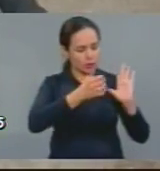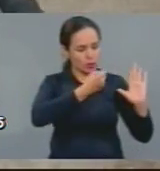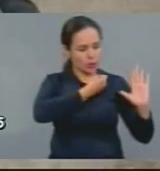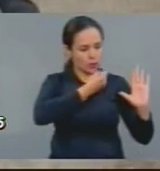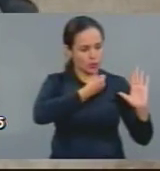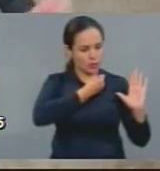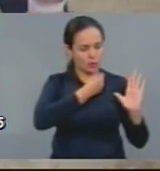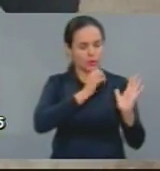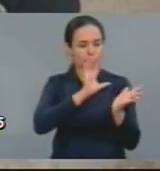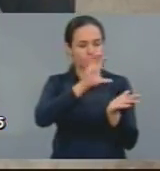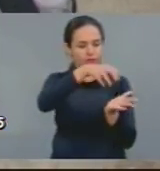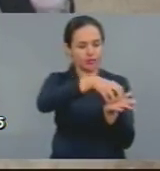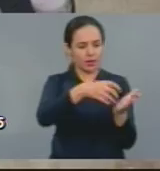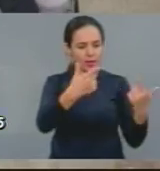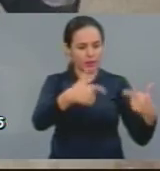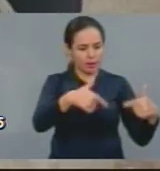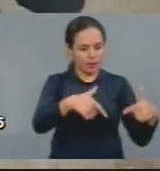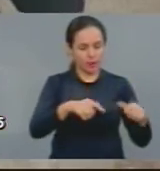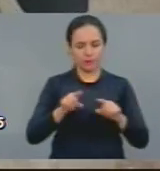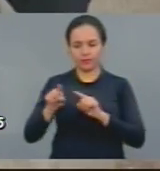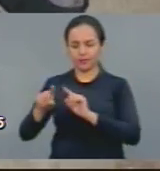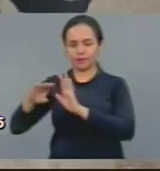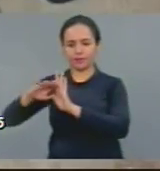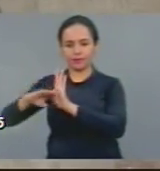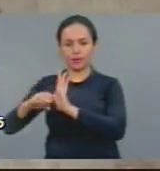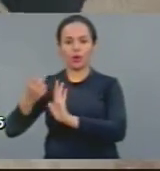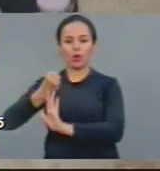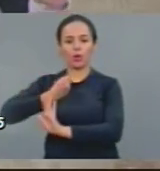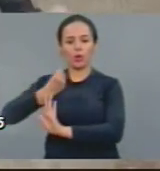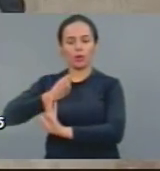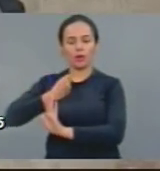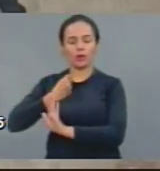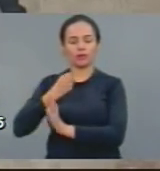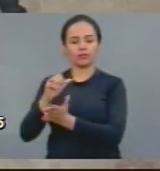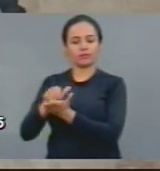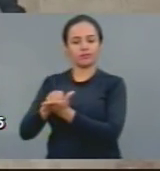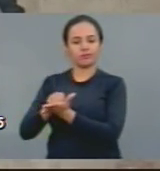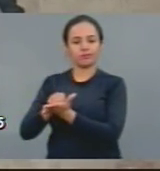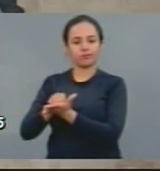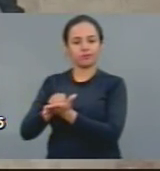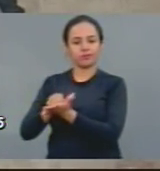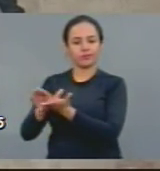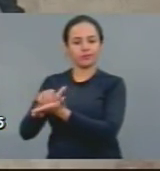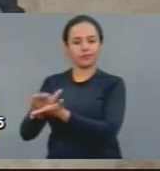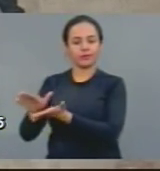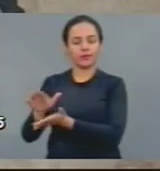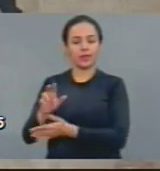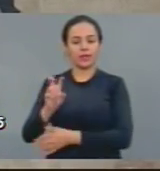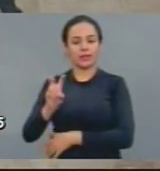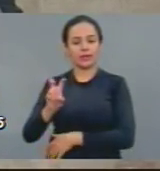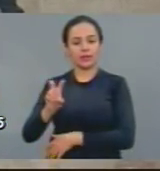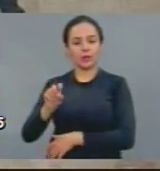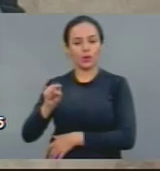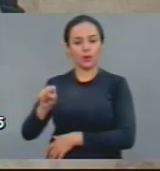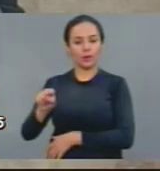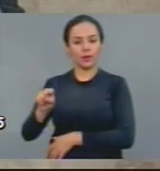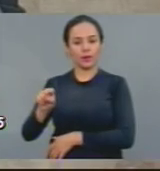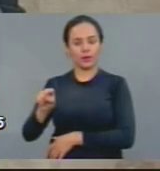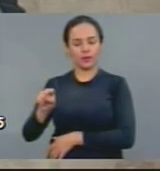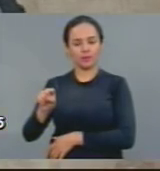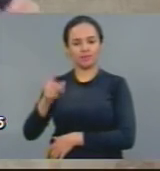número de demissões, demitiram, no final do ano, um total de quase 5.200 pessoas.